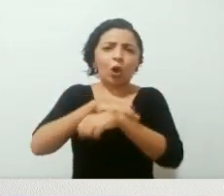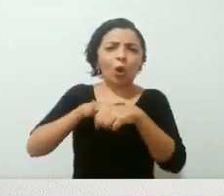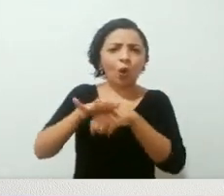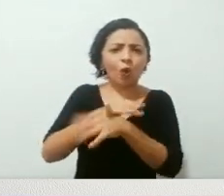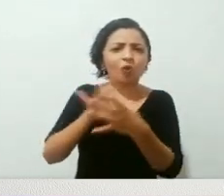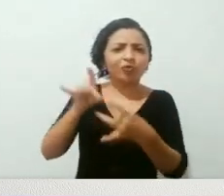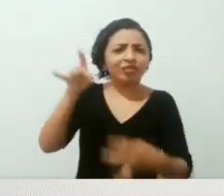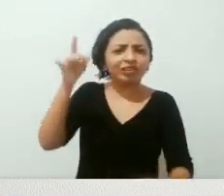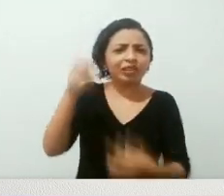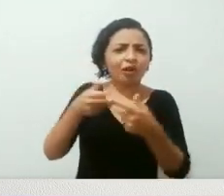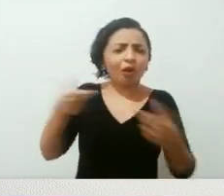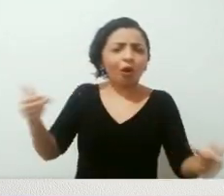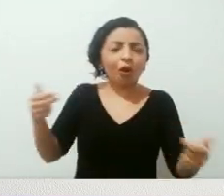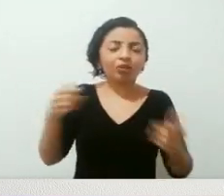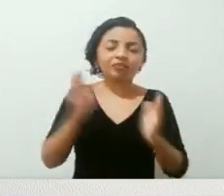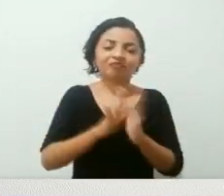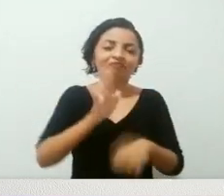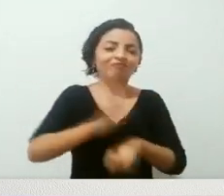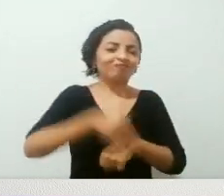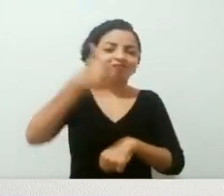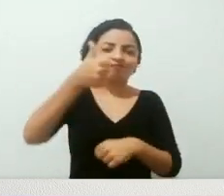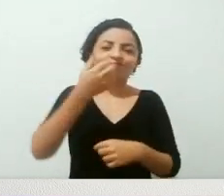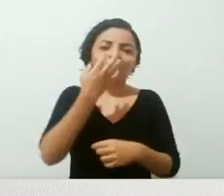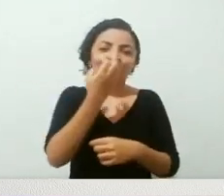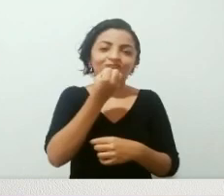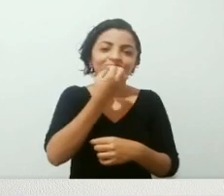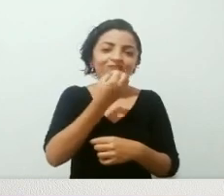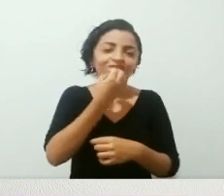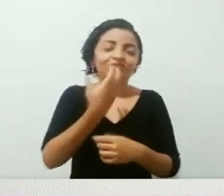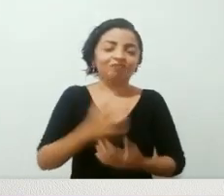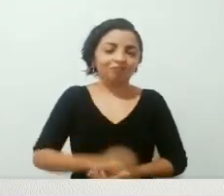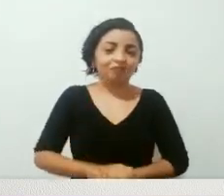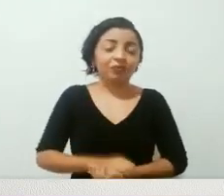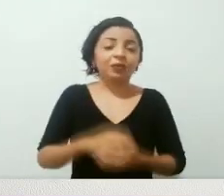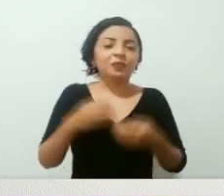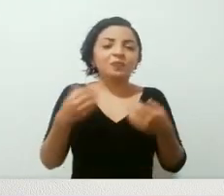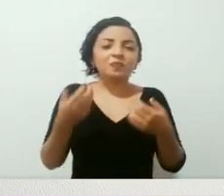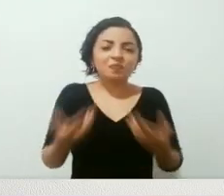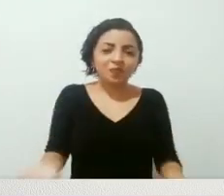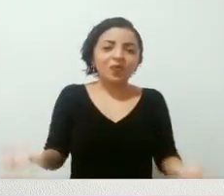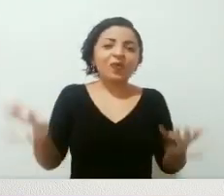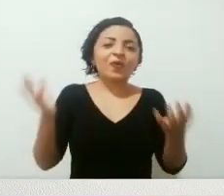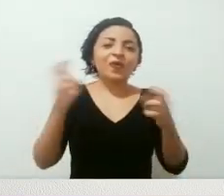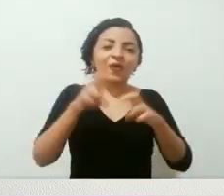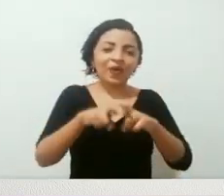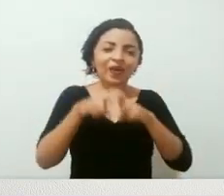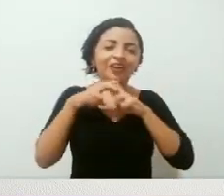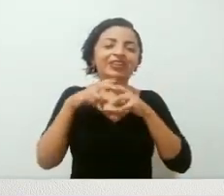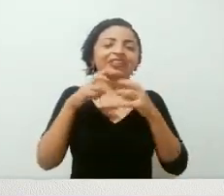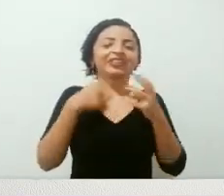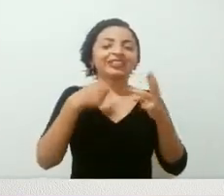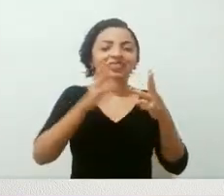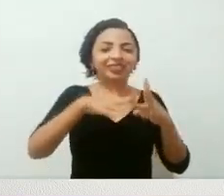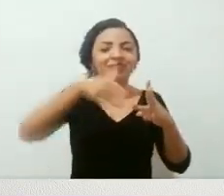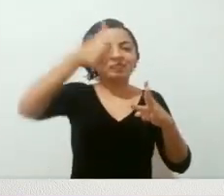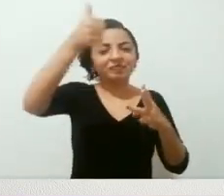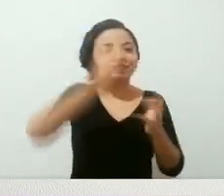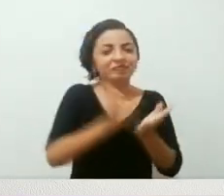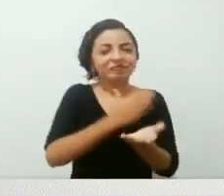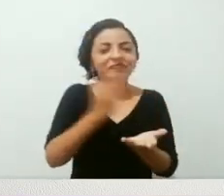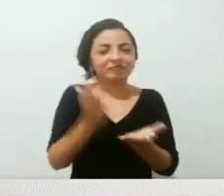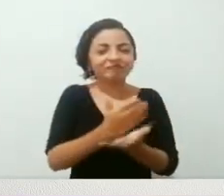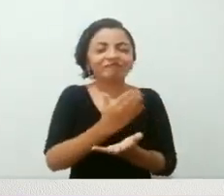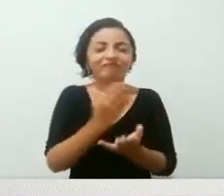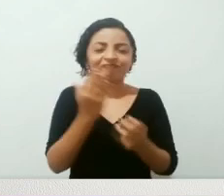cena até agora, é a melhor do livro, então por tudo isso, eu considero que esse, de fato, seja o melhor livro até